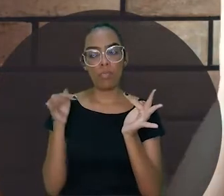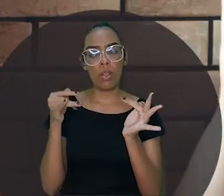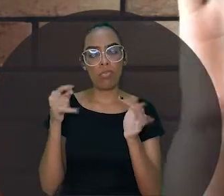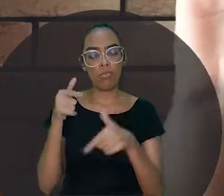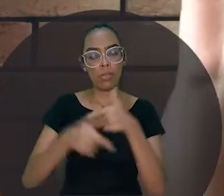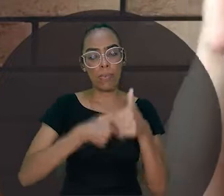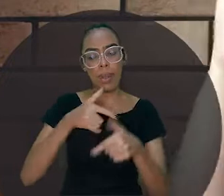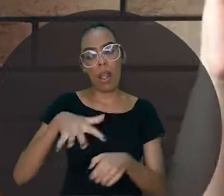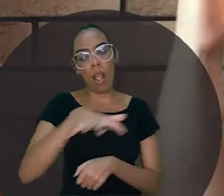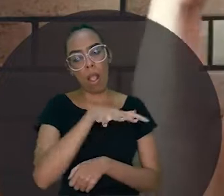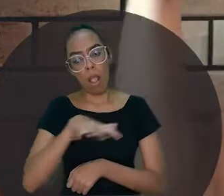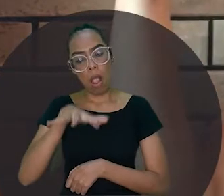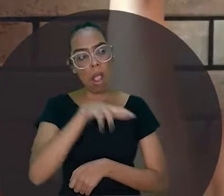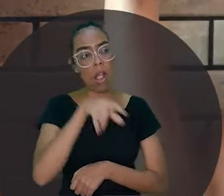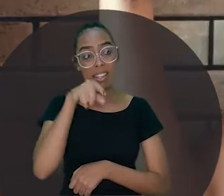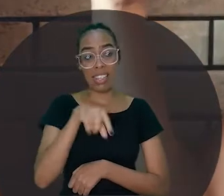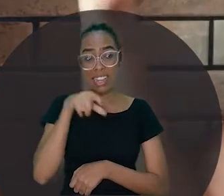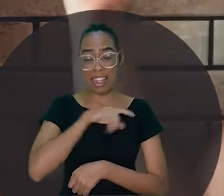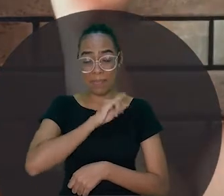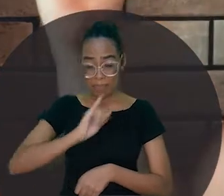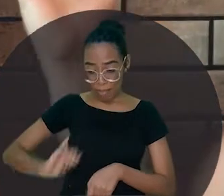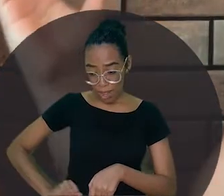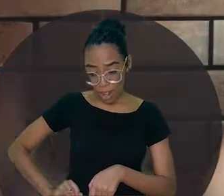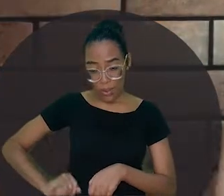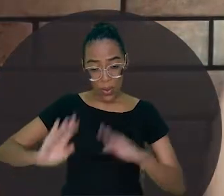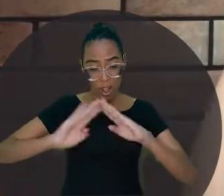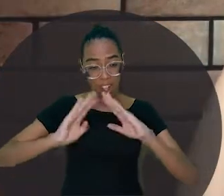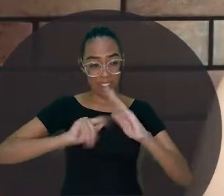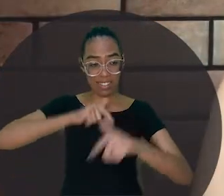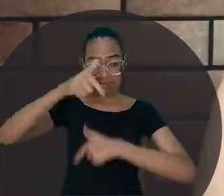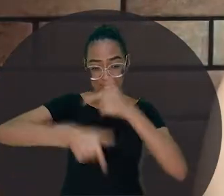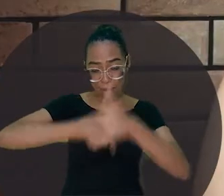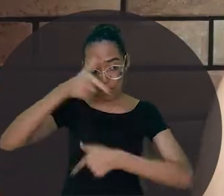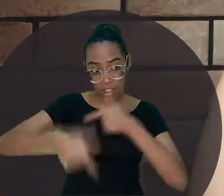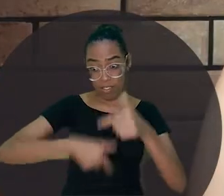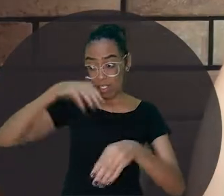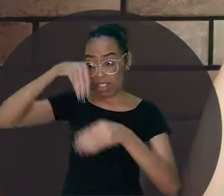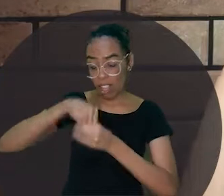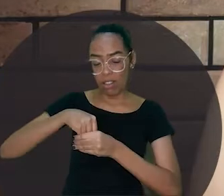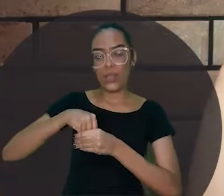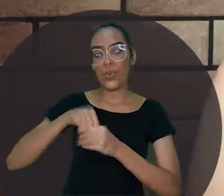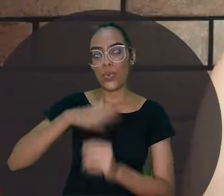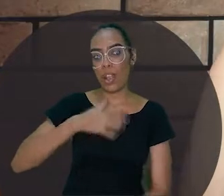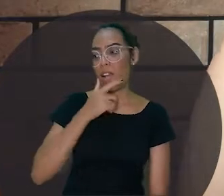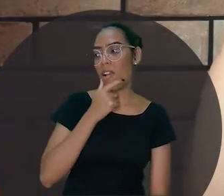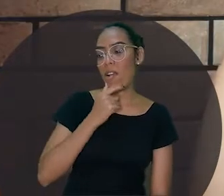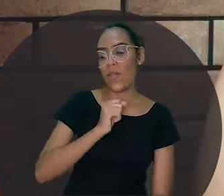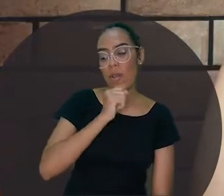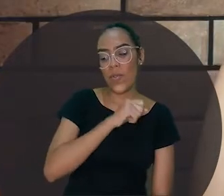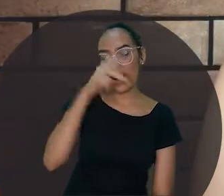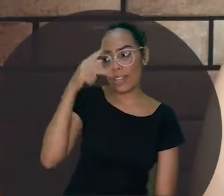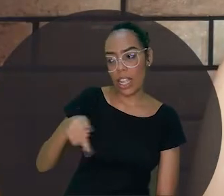imperador da China. Ah! O seu avô era muito orgulhoso da função que ele